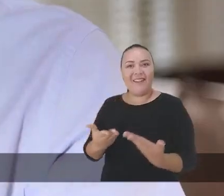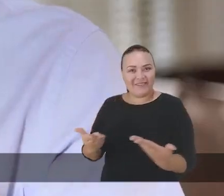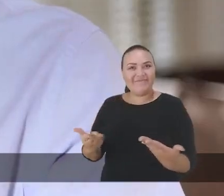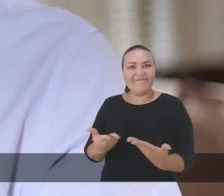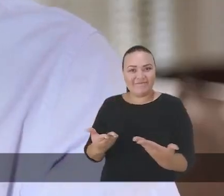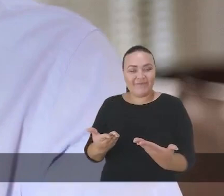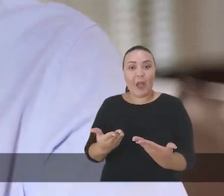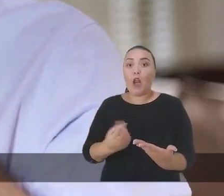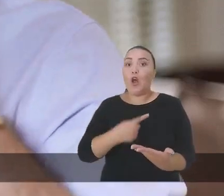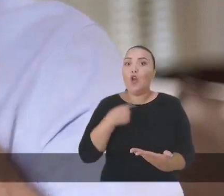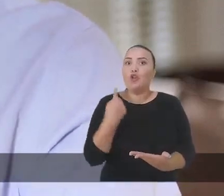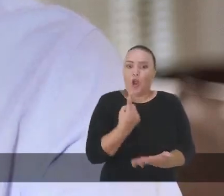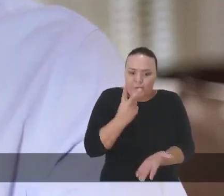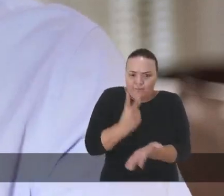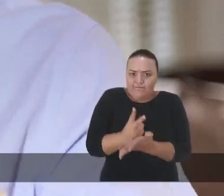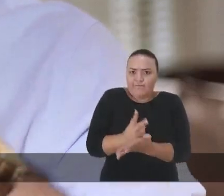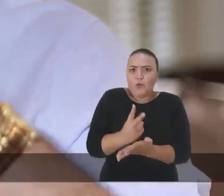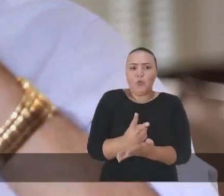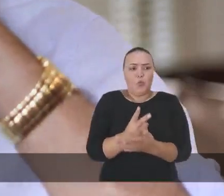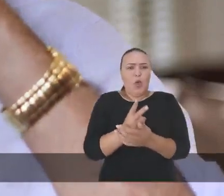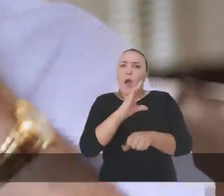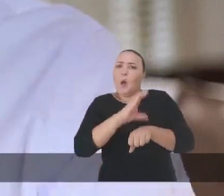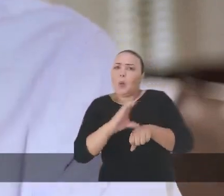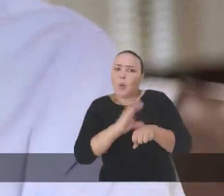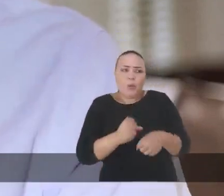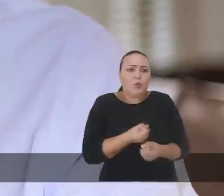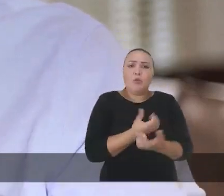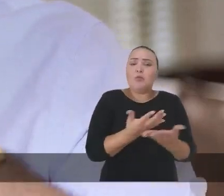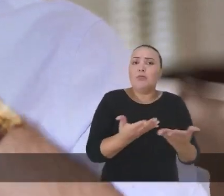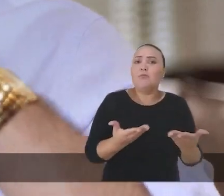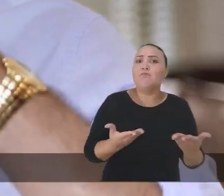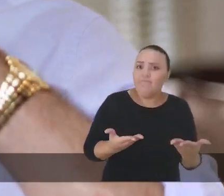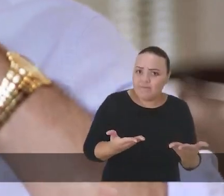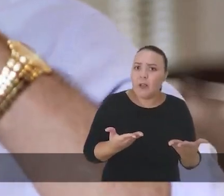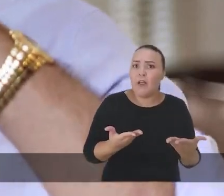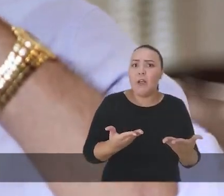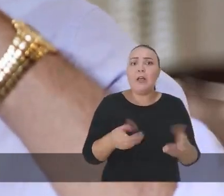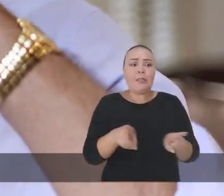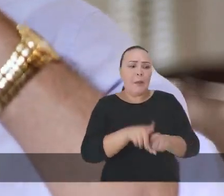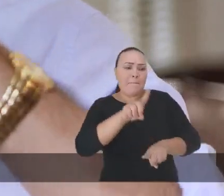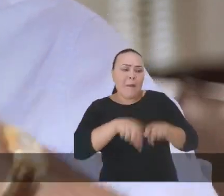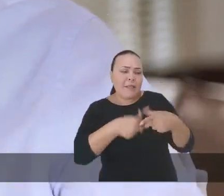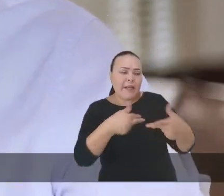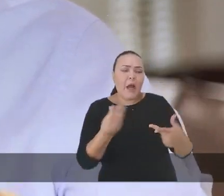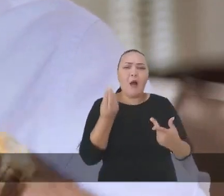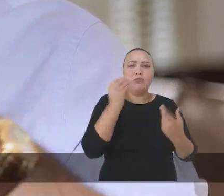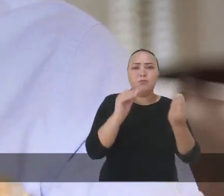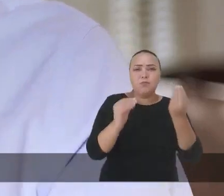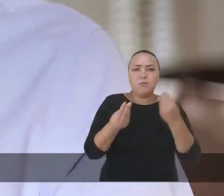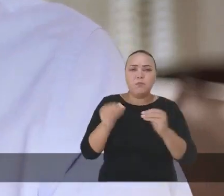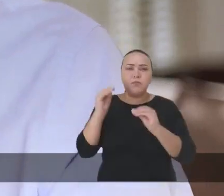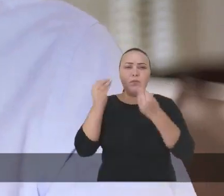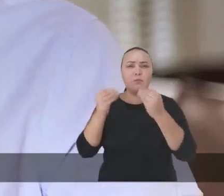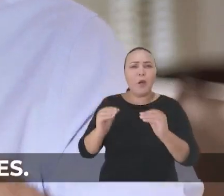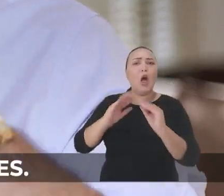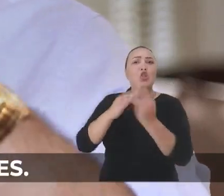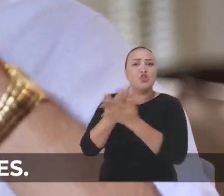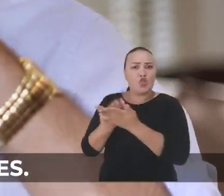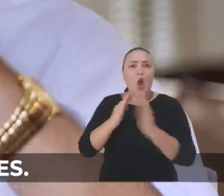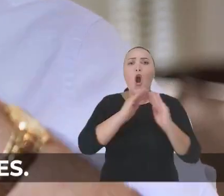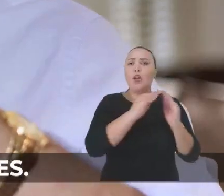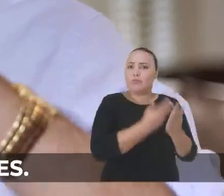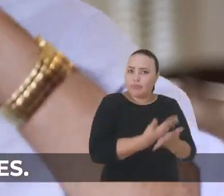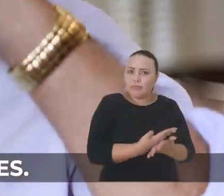nós vamos continuar esses cursos, nós vamos continuar a rechear essas escolas, nós vamos